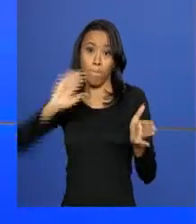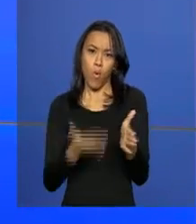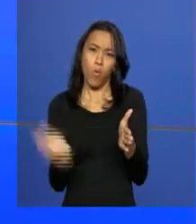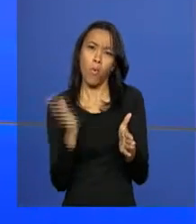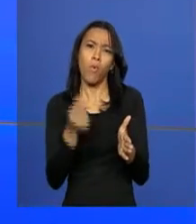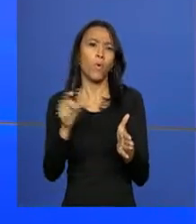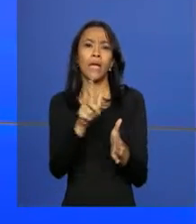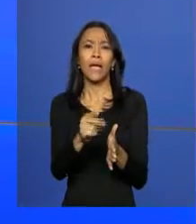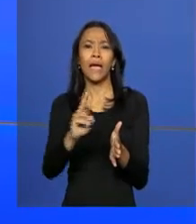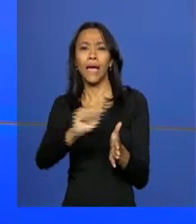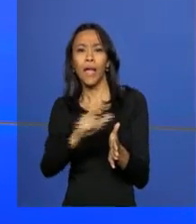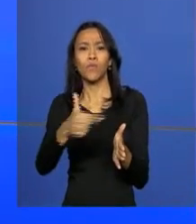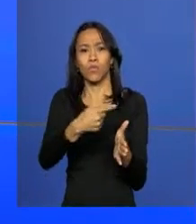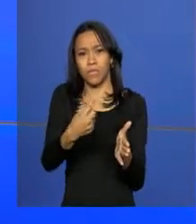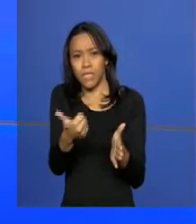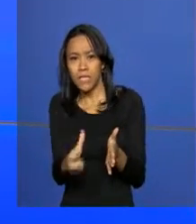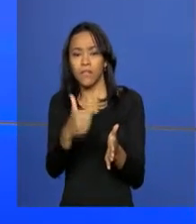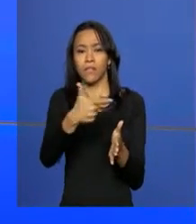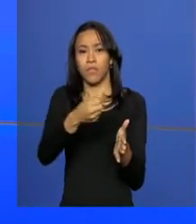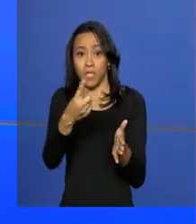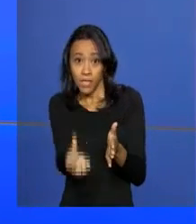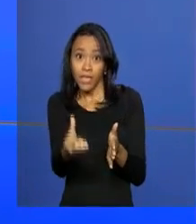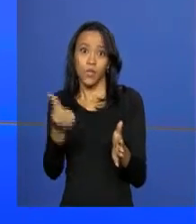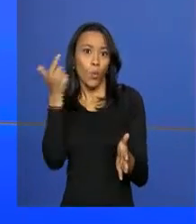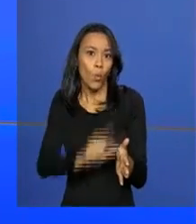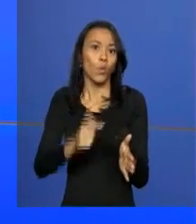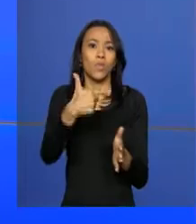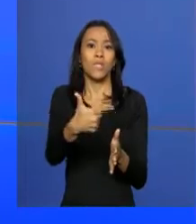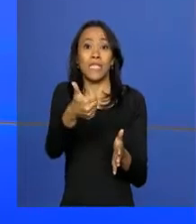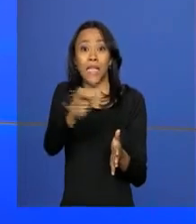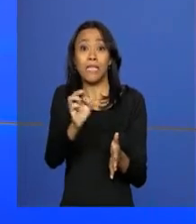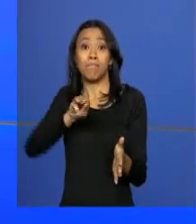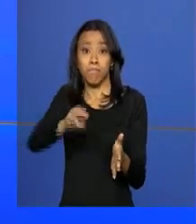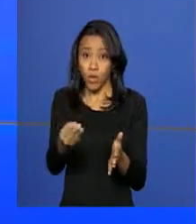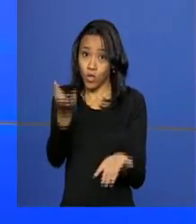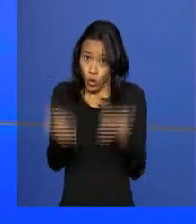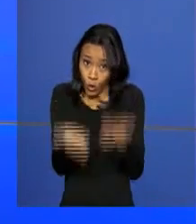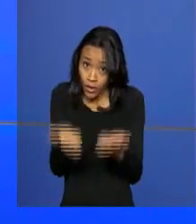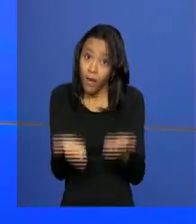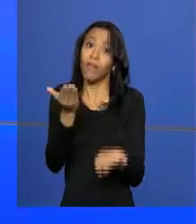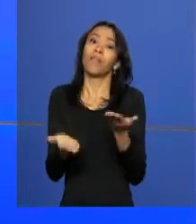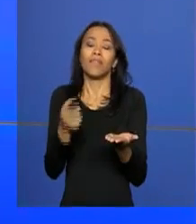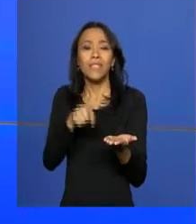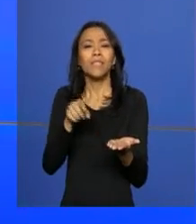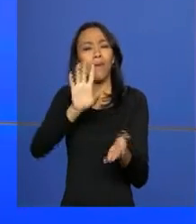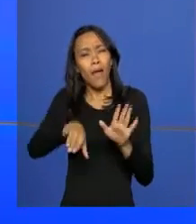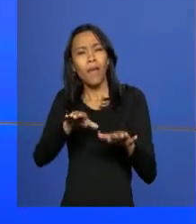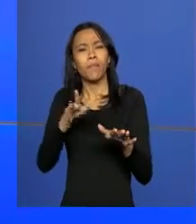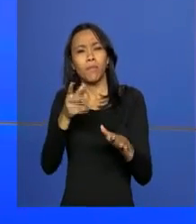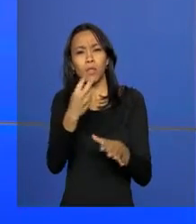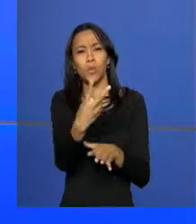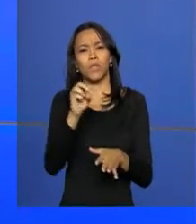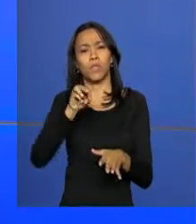2015 e 2016 deve atingir 210 milhões e 300 mil toneladas. A estimativa equivale a 2 milhões e 600